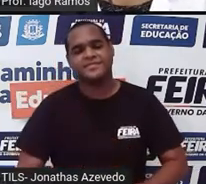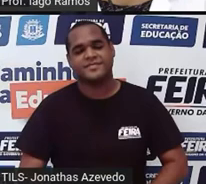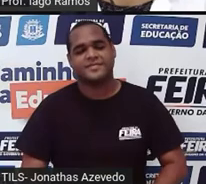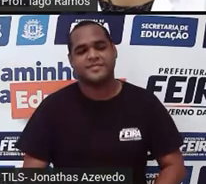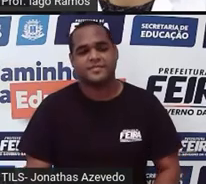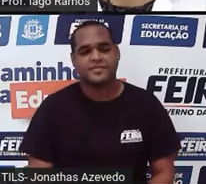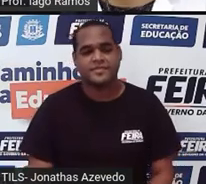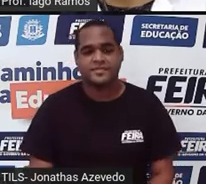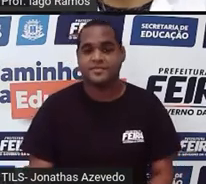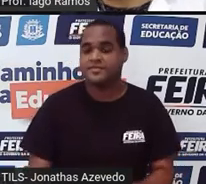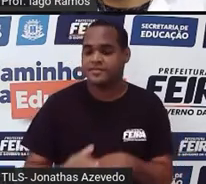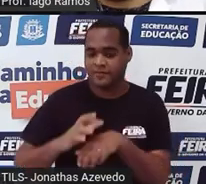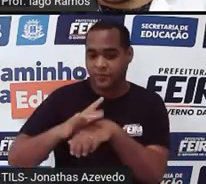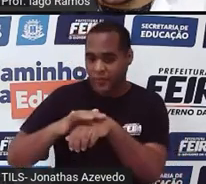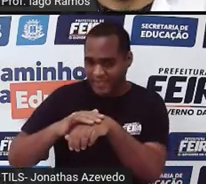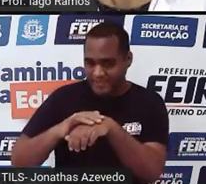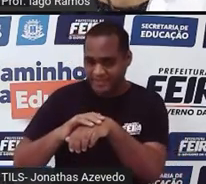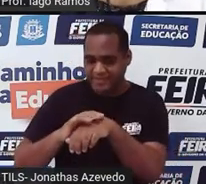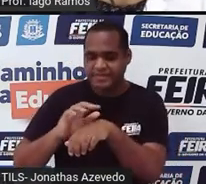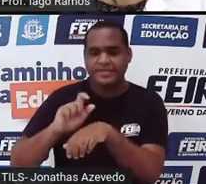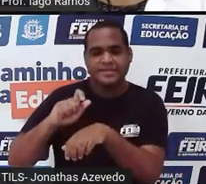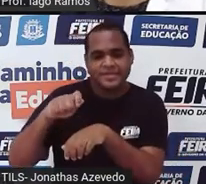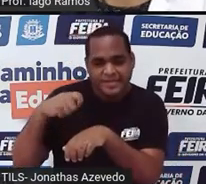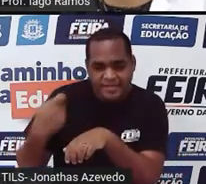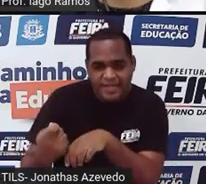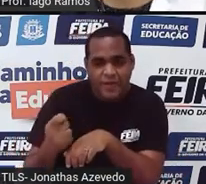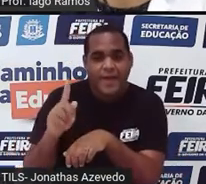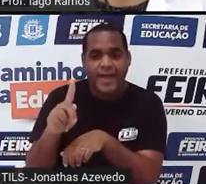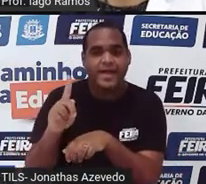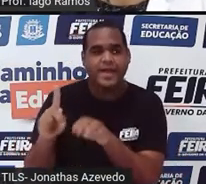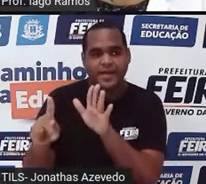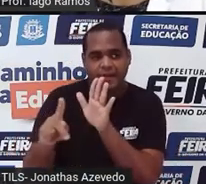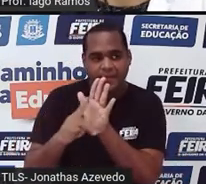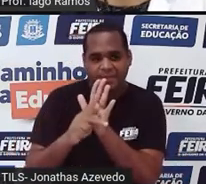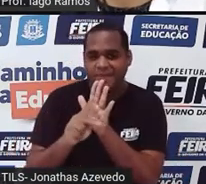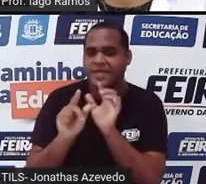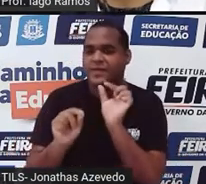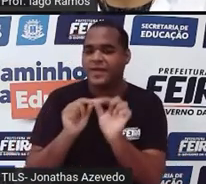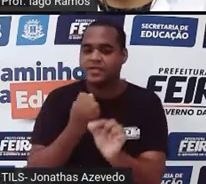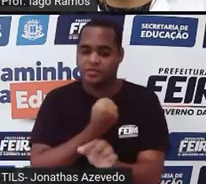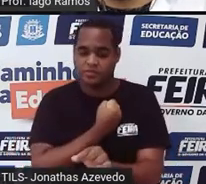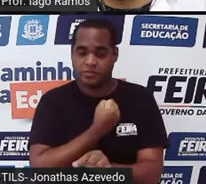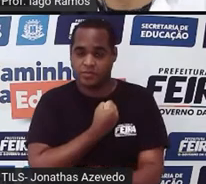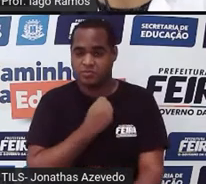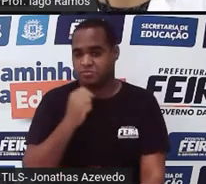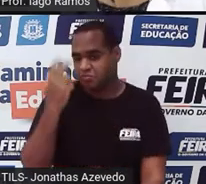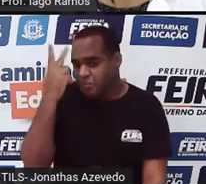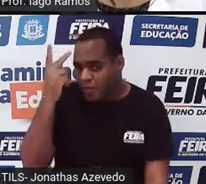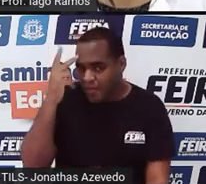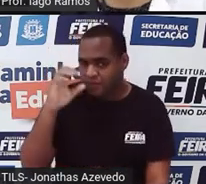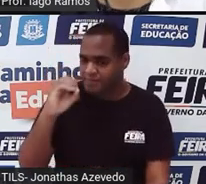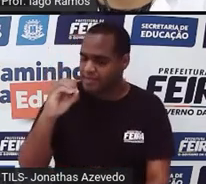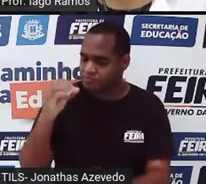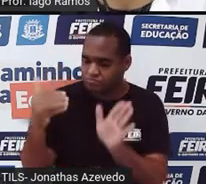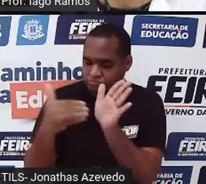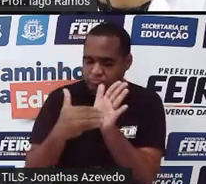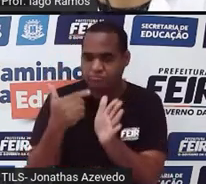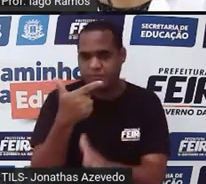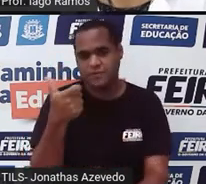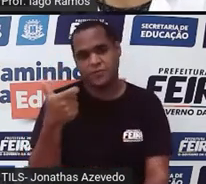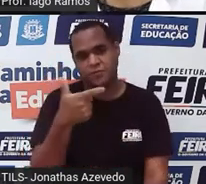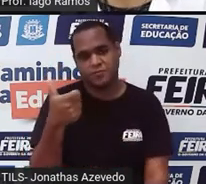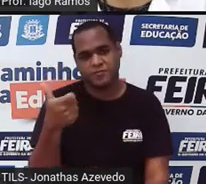Qual é o nome da doença que pertence aos números naturais entre 0